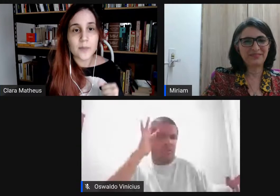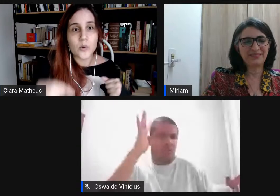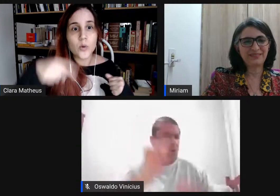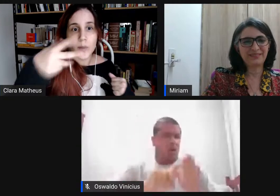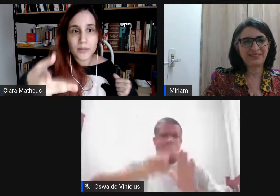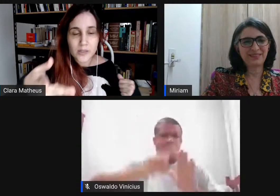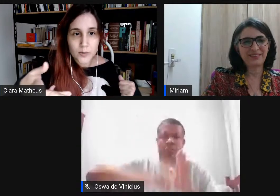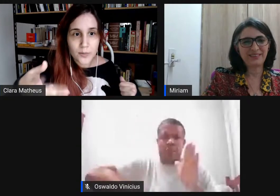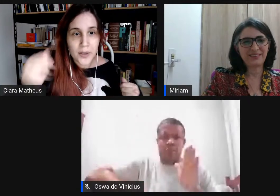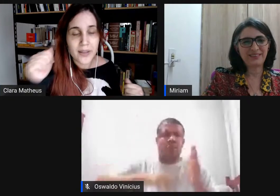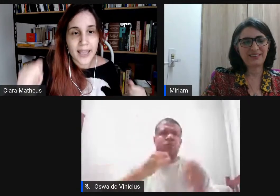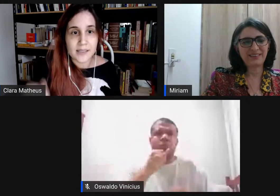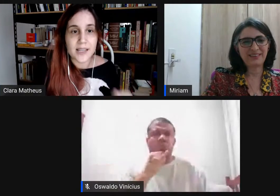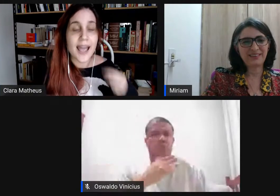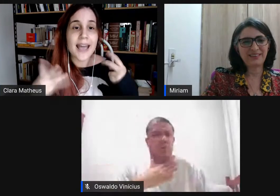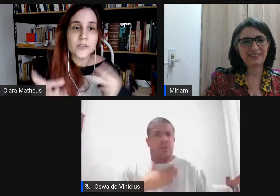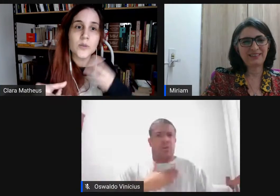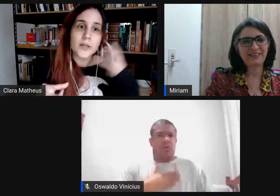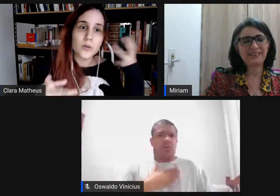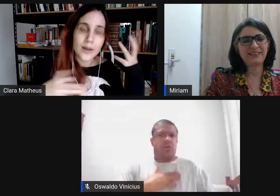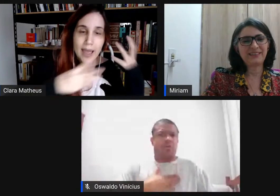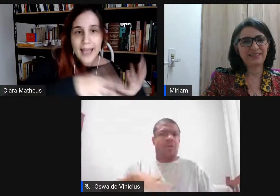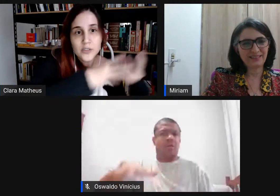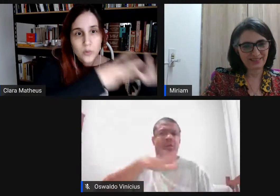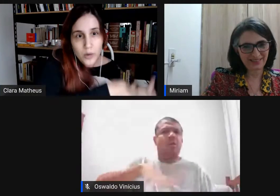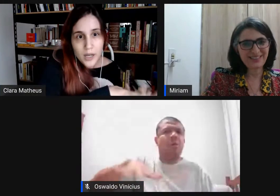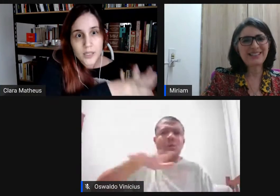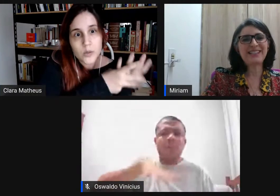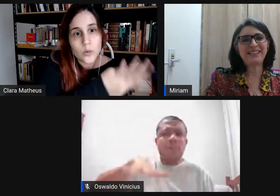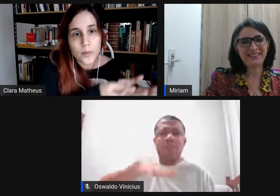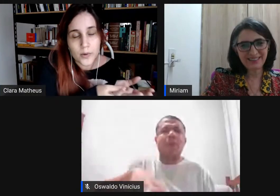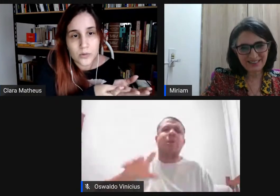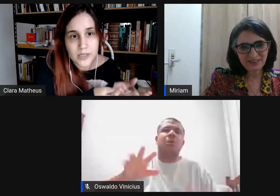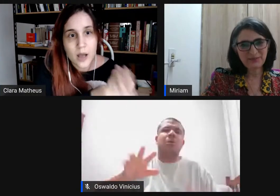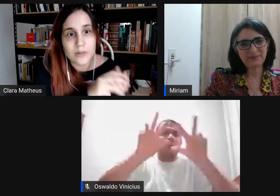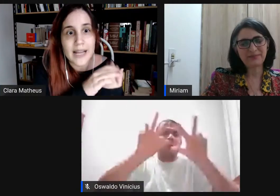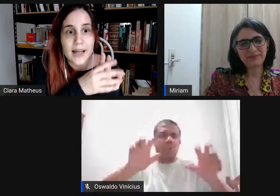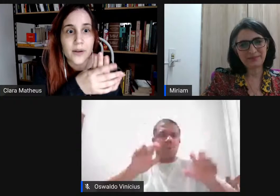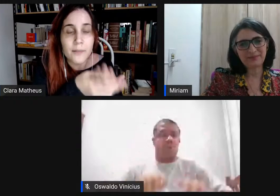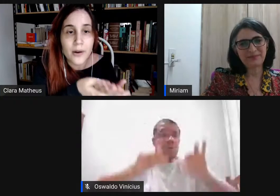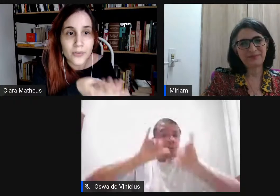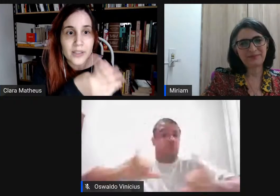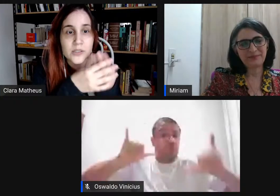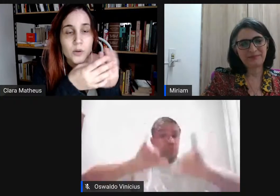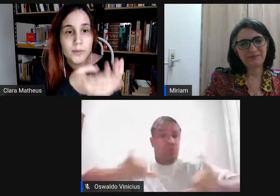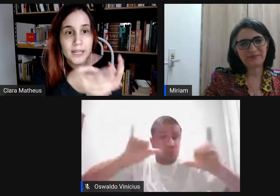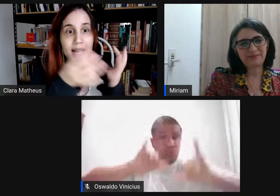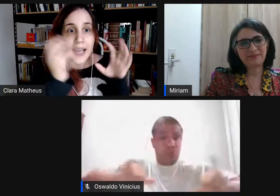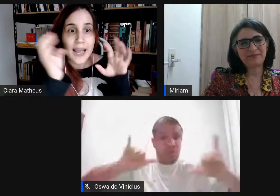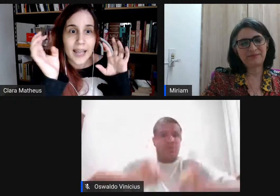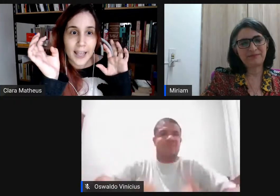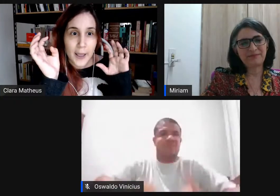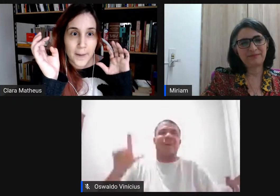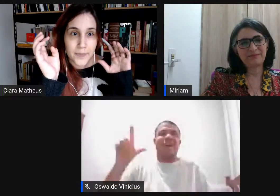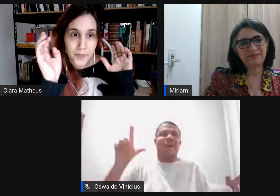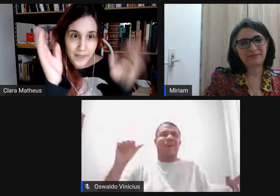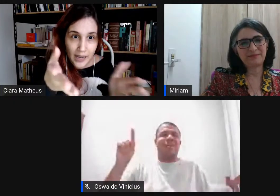por exemplo o meu texto sobre o Mail Gaze é sobre é divulgando uma produção da Laura Malvi sobre